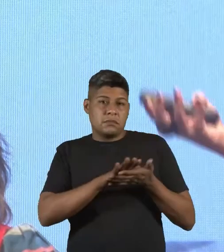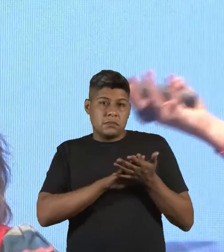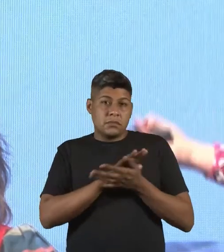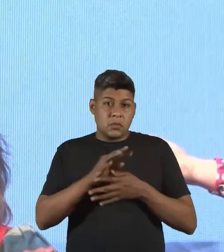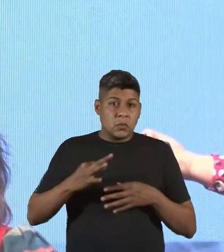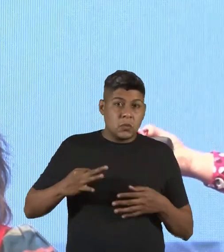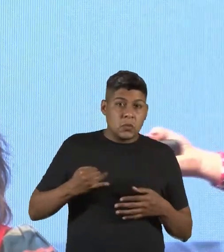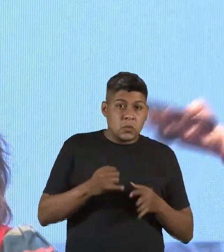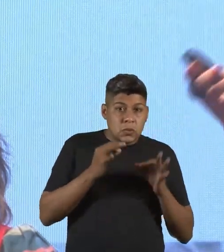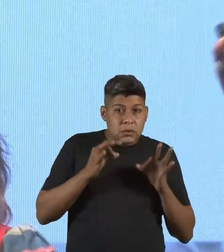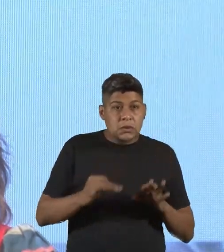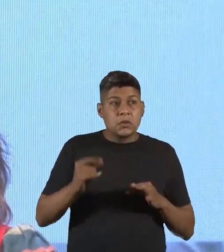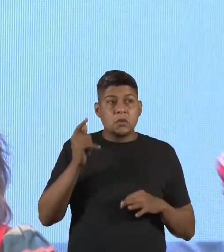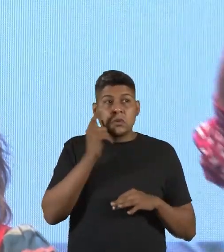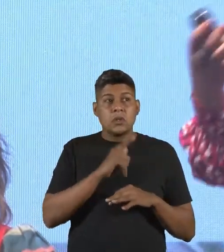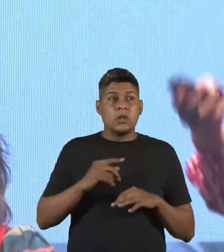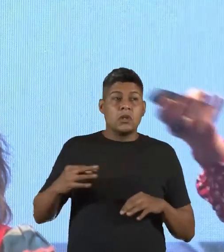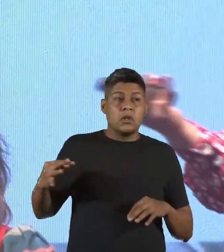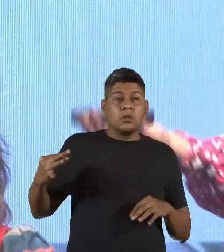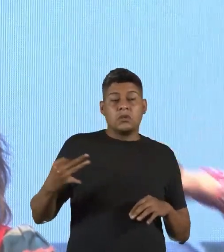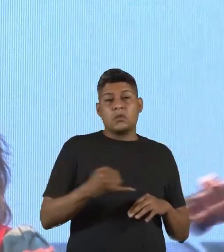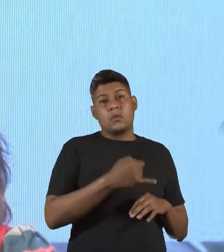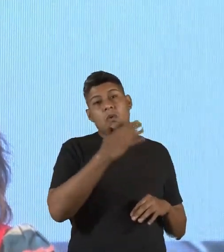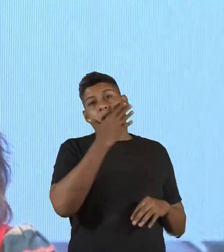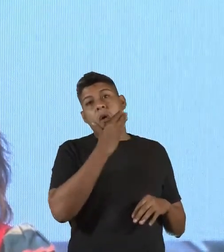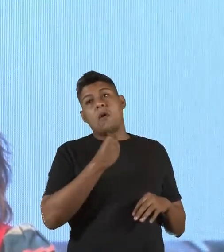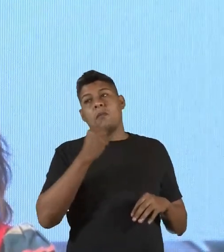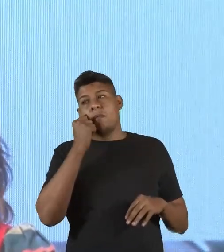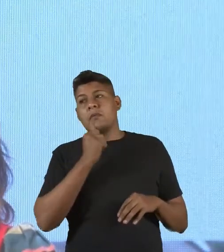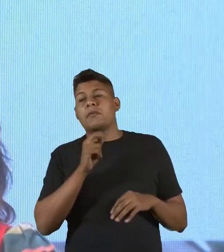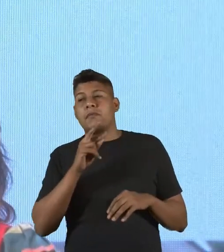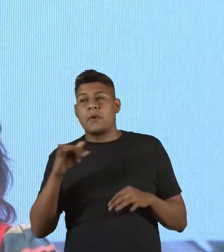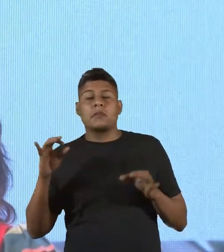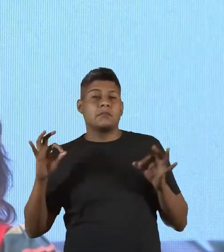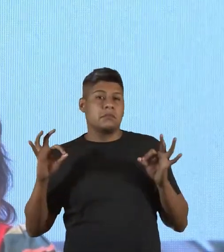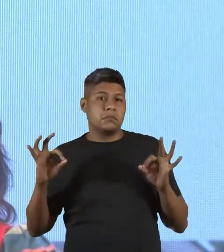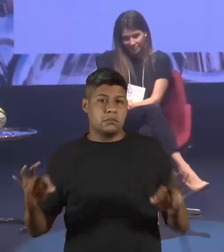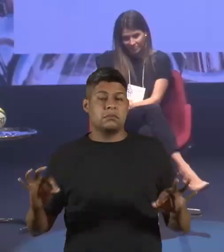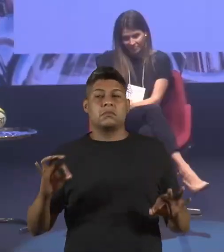tudo der certo, todos e todas nós vamos envelhecer.